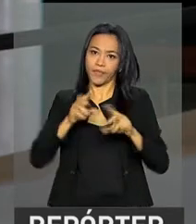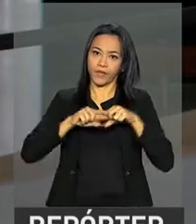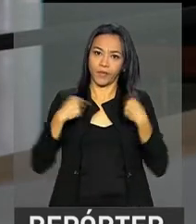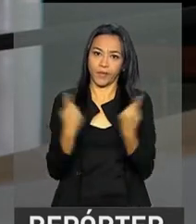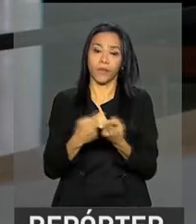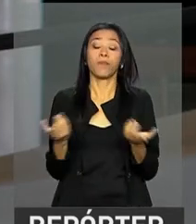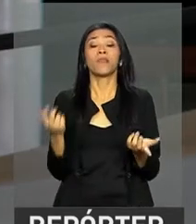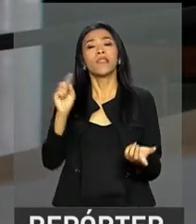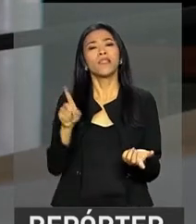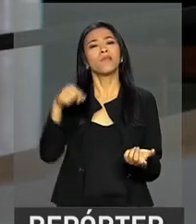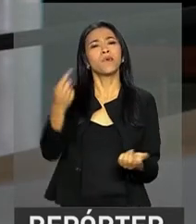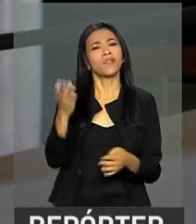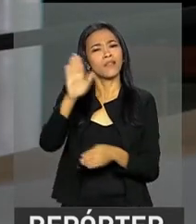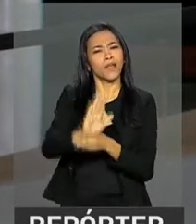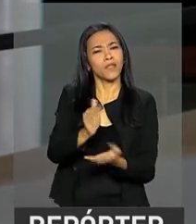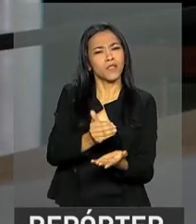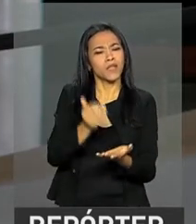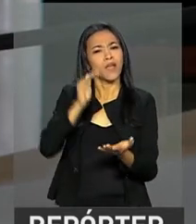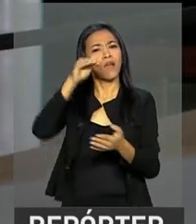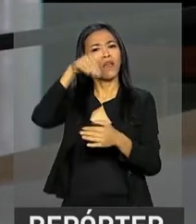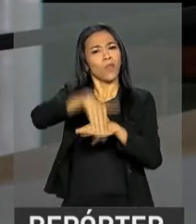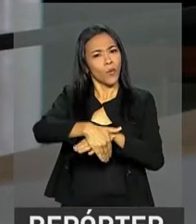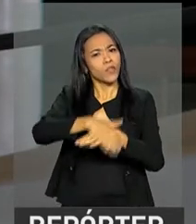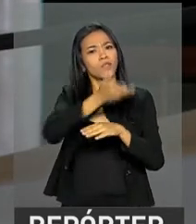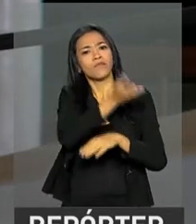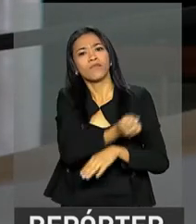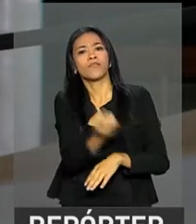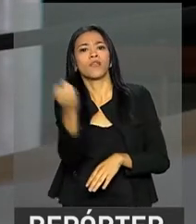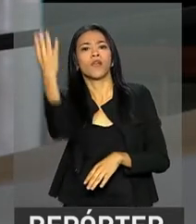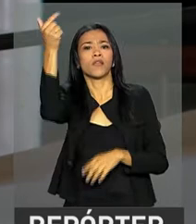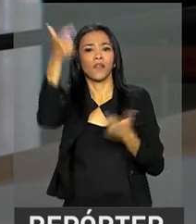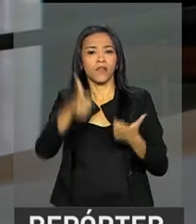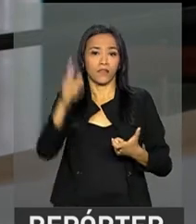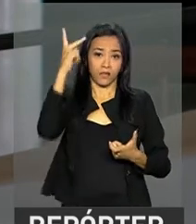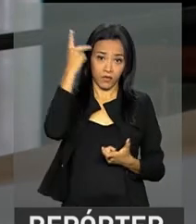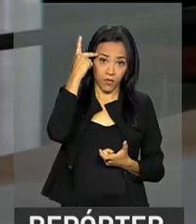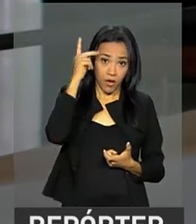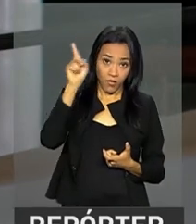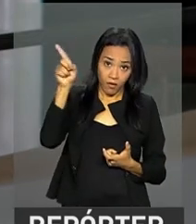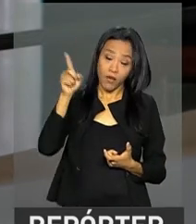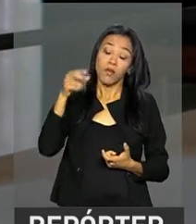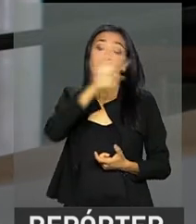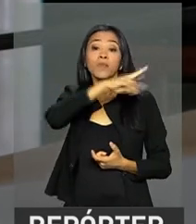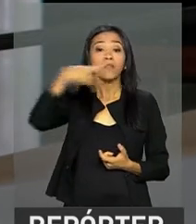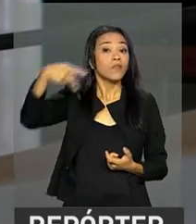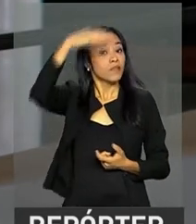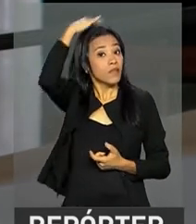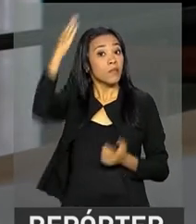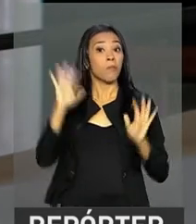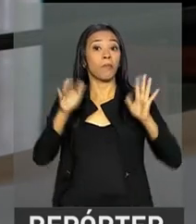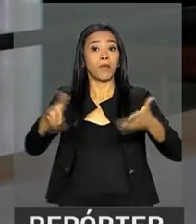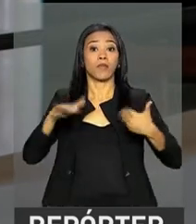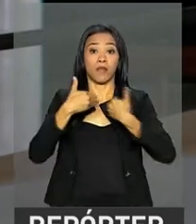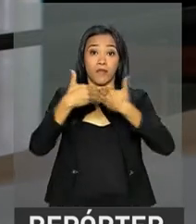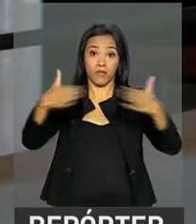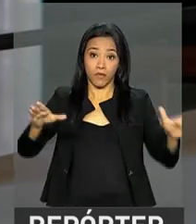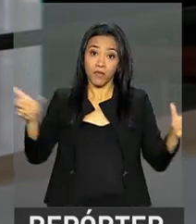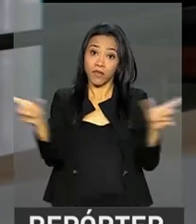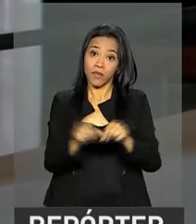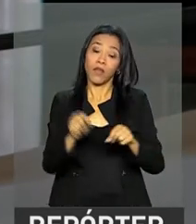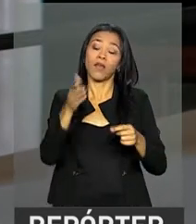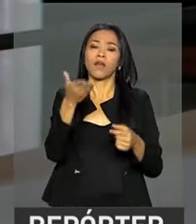final da tarde, começo da noite, o presidente Michel Temer segue para São Paulo, onde participa a noite da abertura da Futuricom